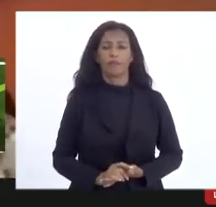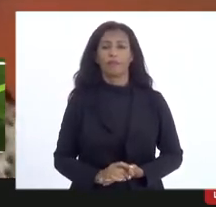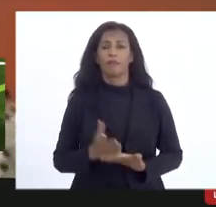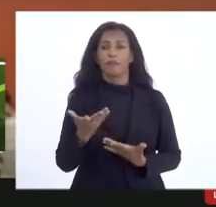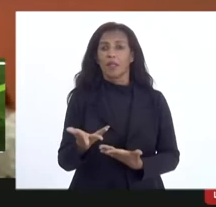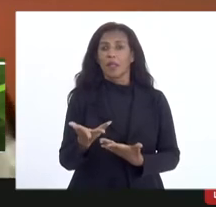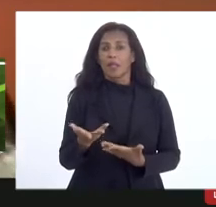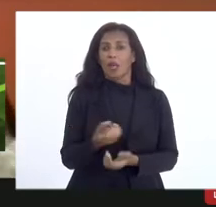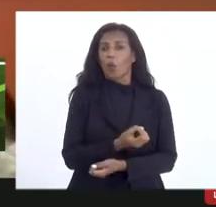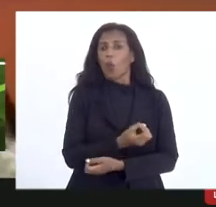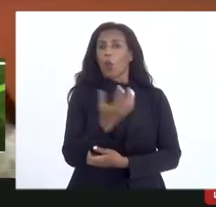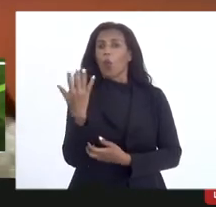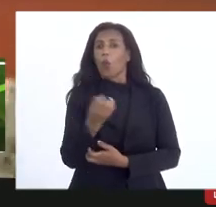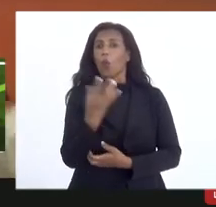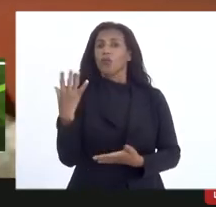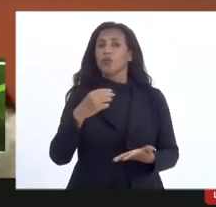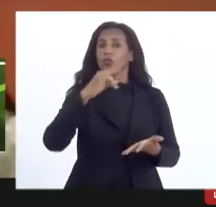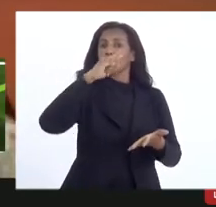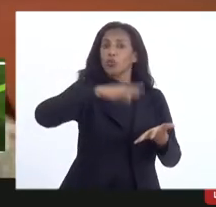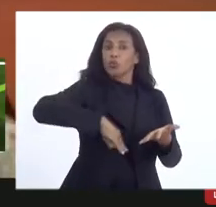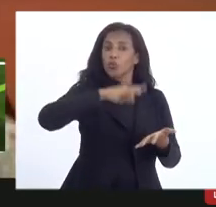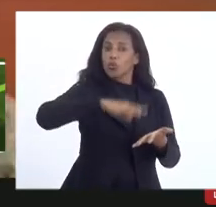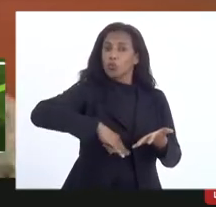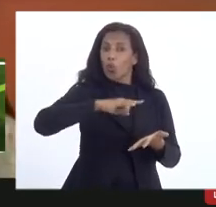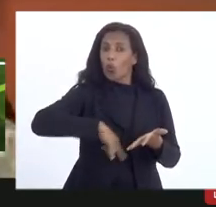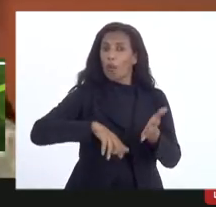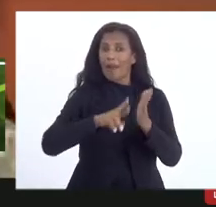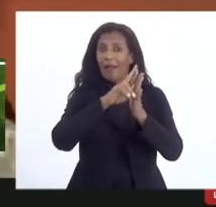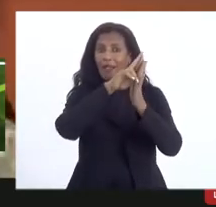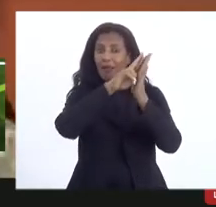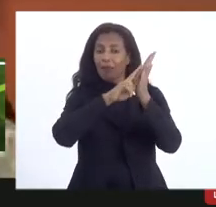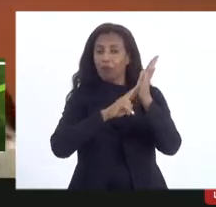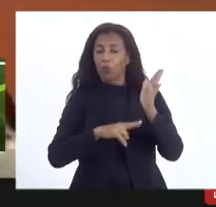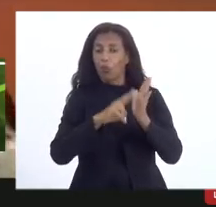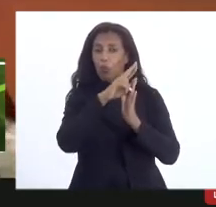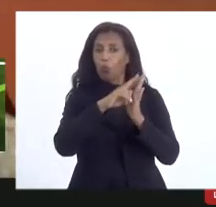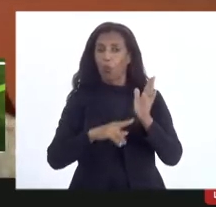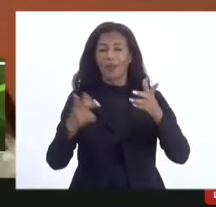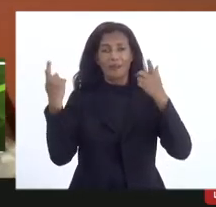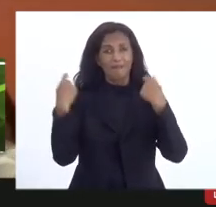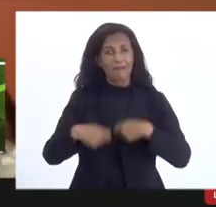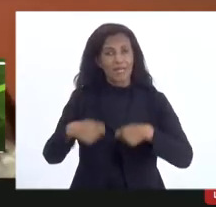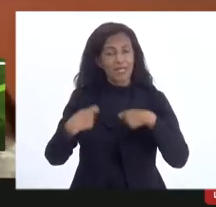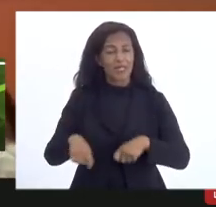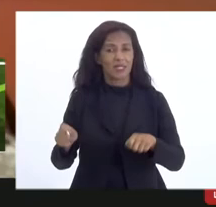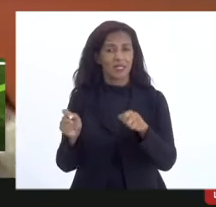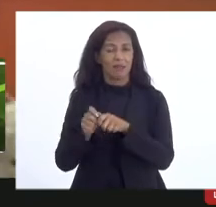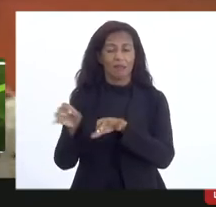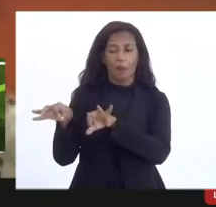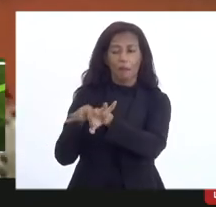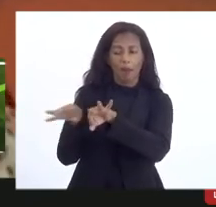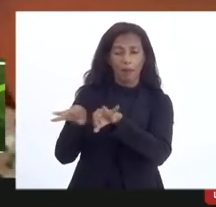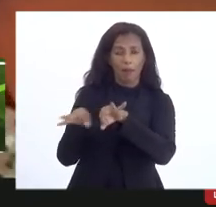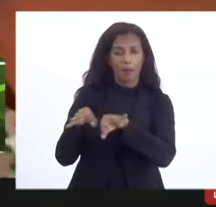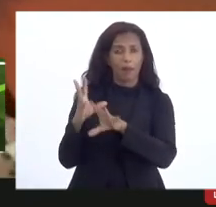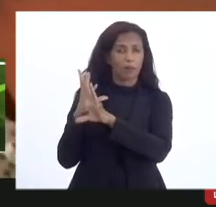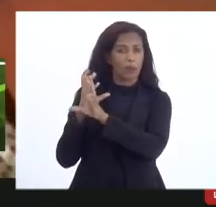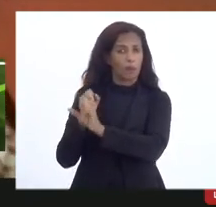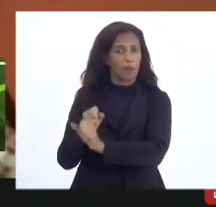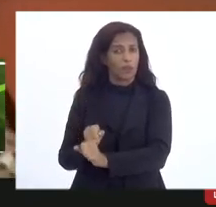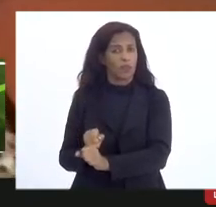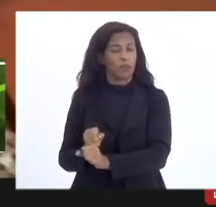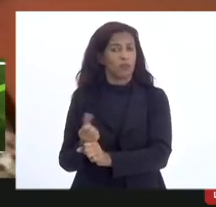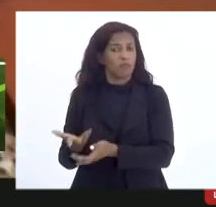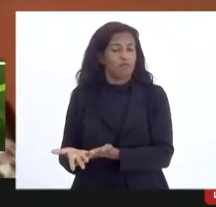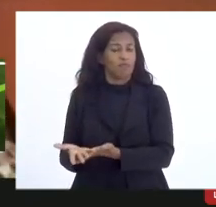é a quantidade de documento de relatório que a gente precisa fazer na prestação de contas